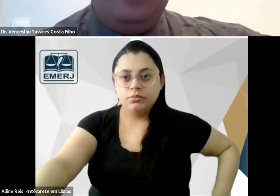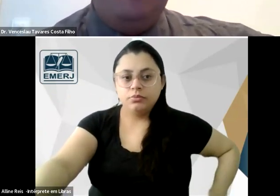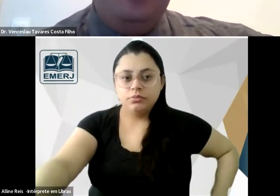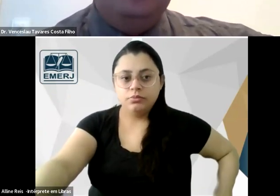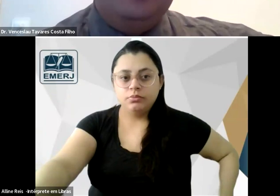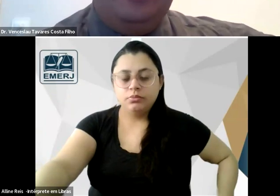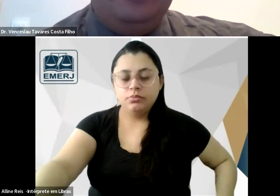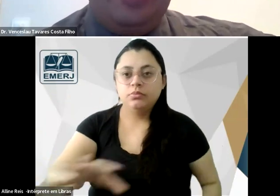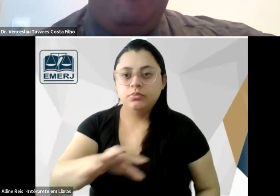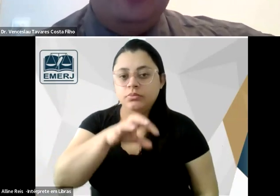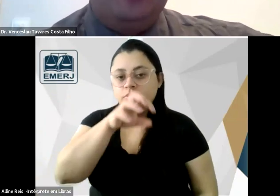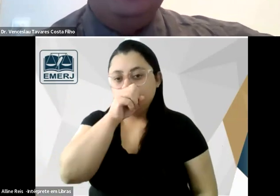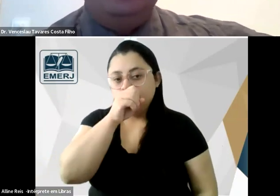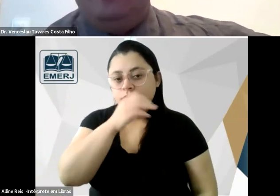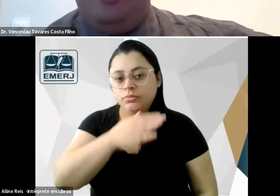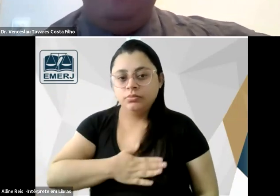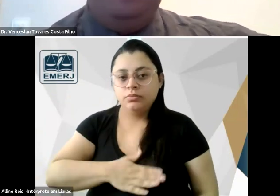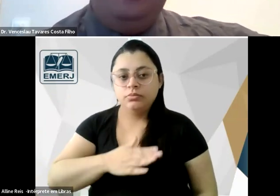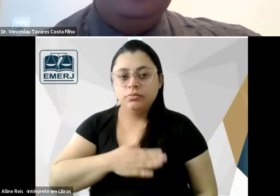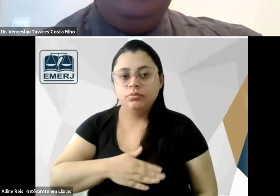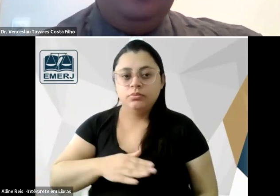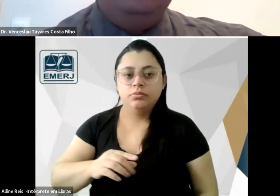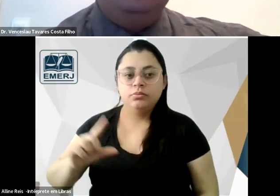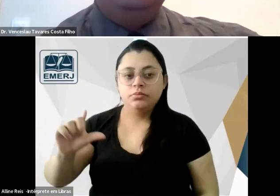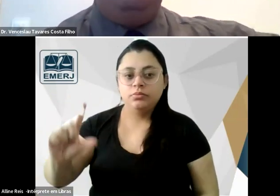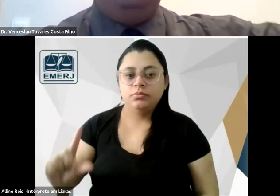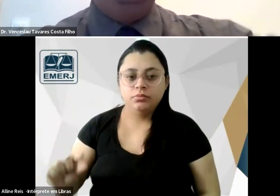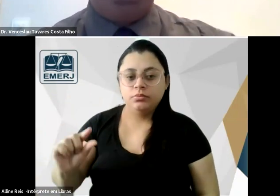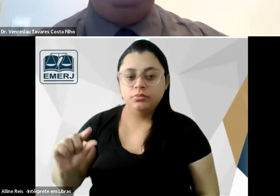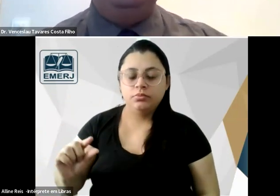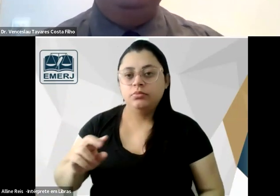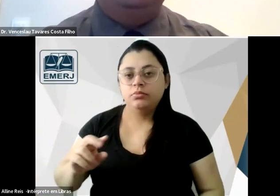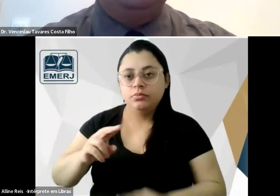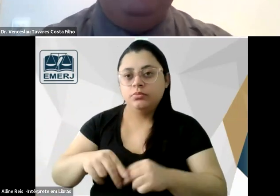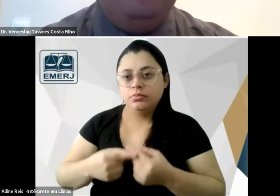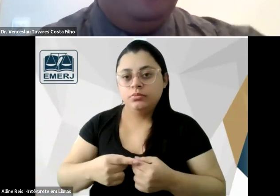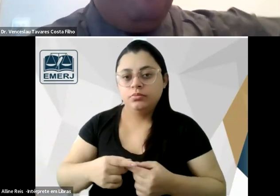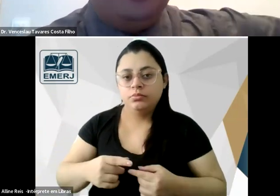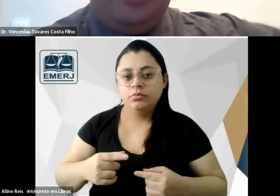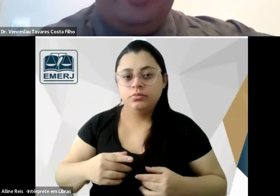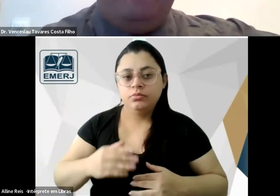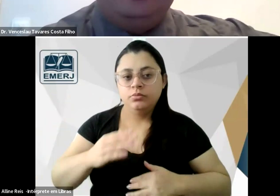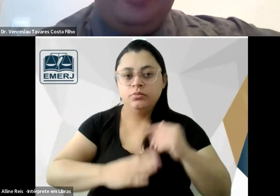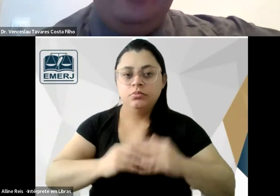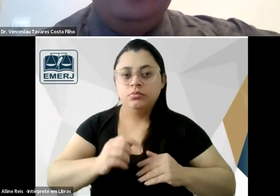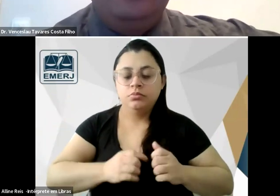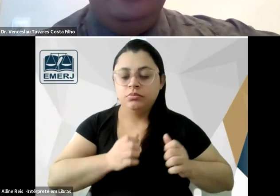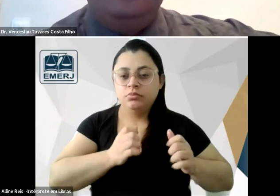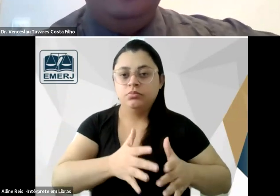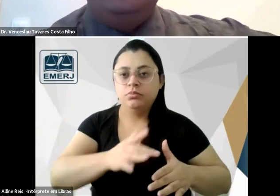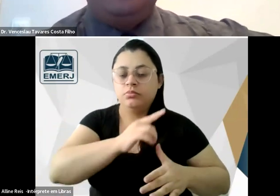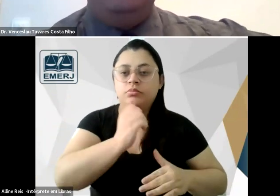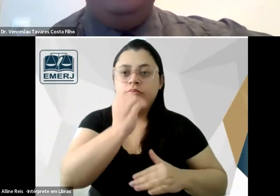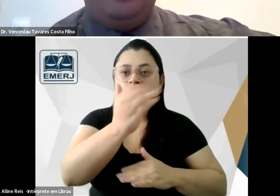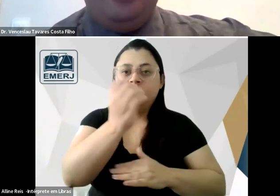respirarem menos entrar menos oxigênio nas mulheres e então elas terem menos disposição para as tarefas externas